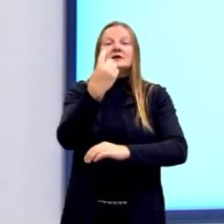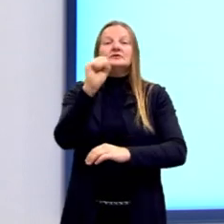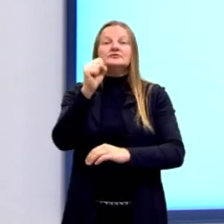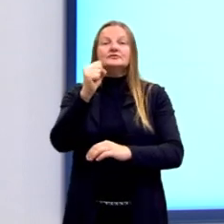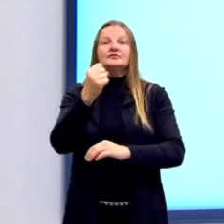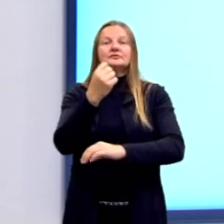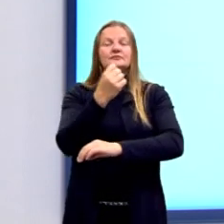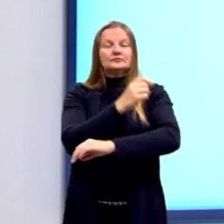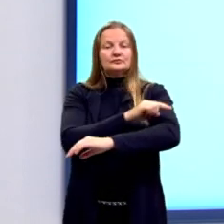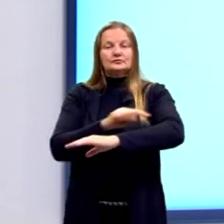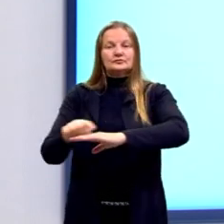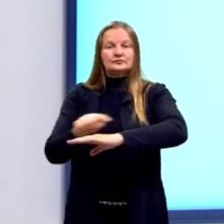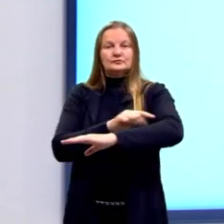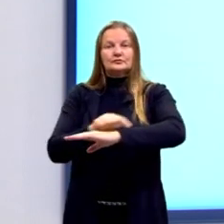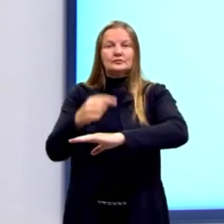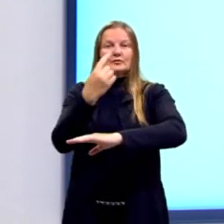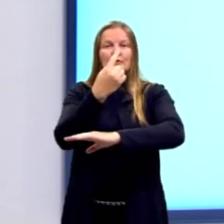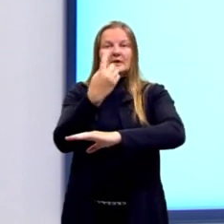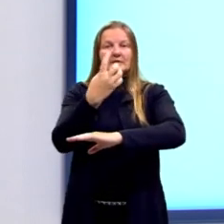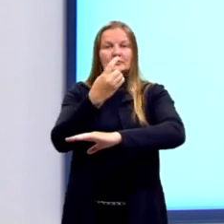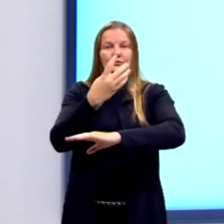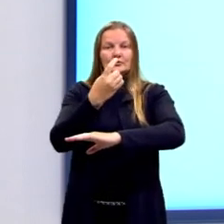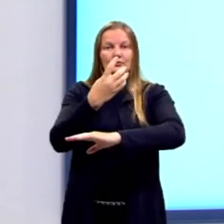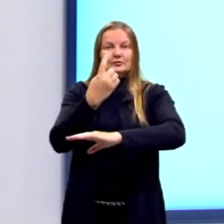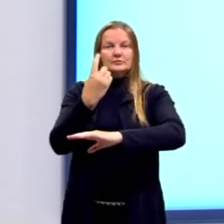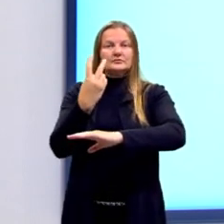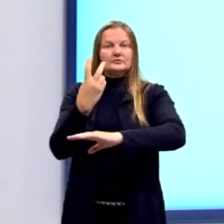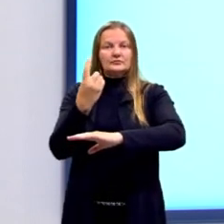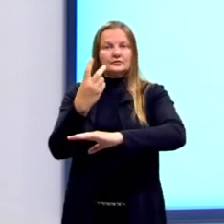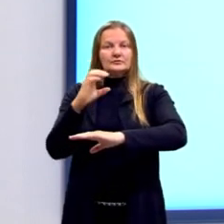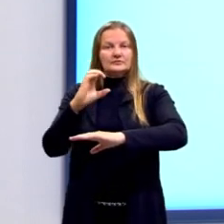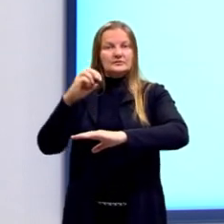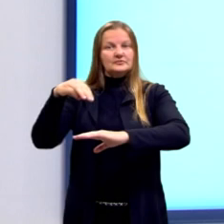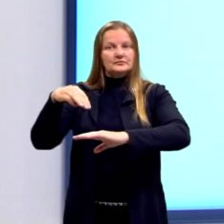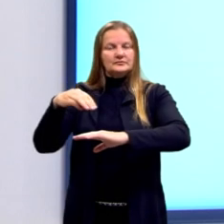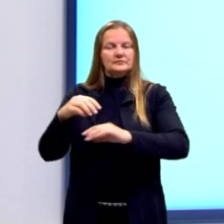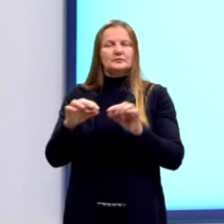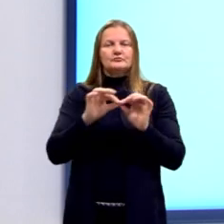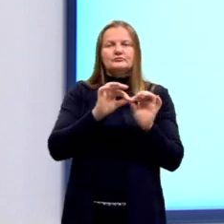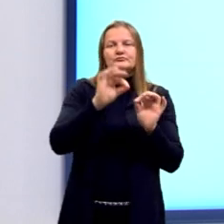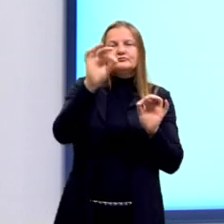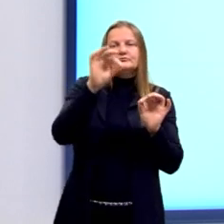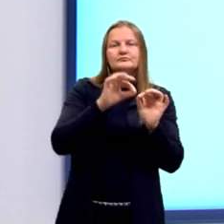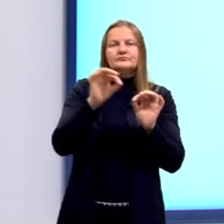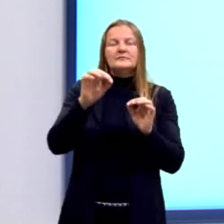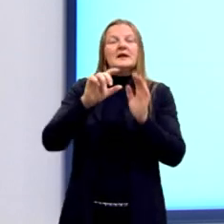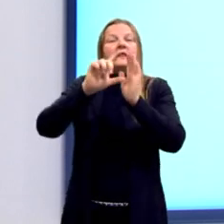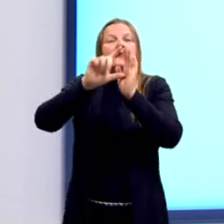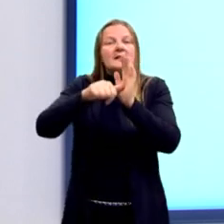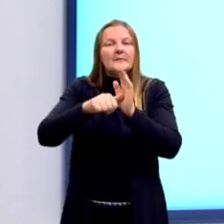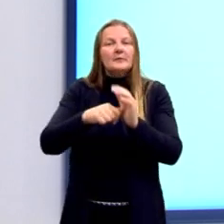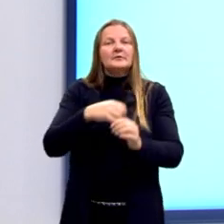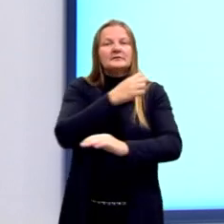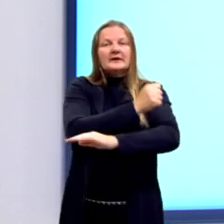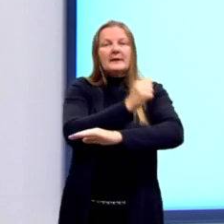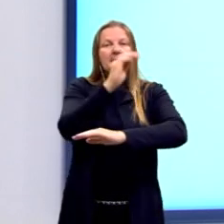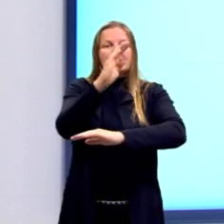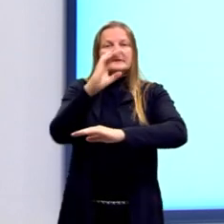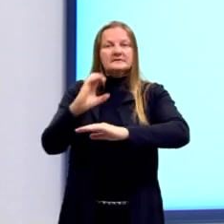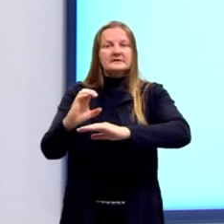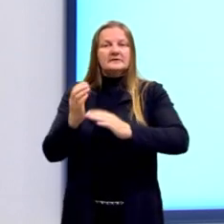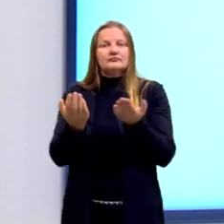14 e 12 centímetros. Posteriormente, a peça triangular ABC foi